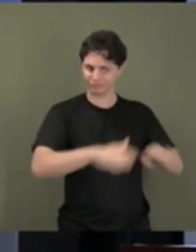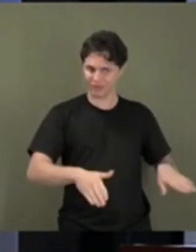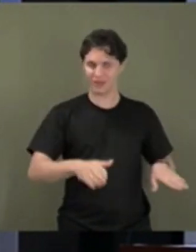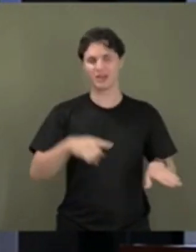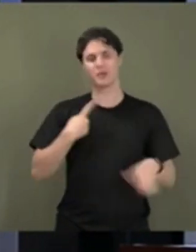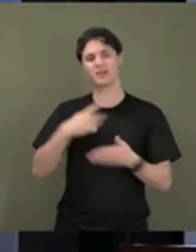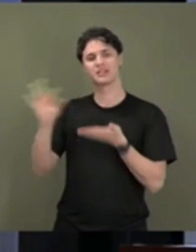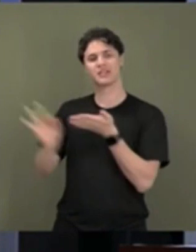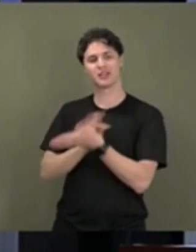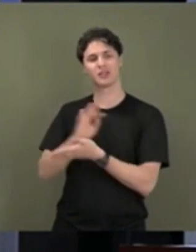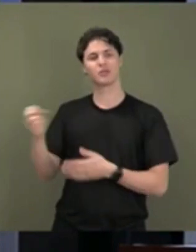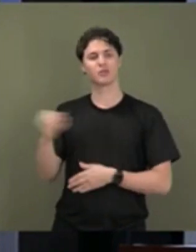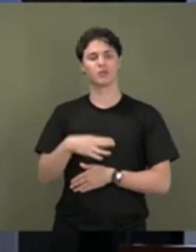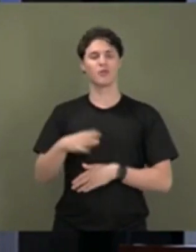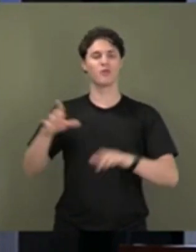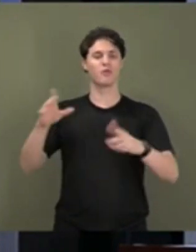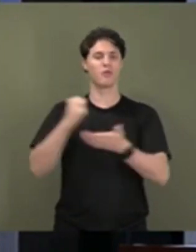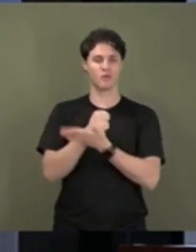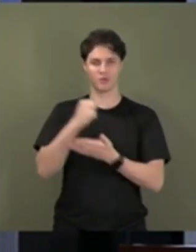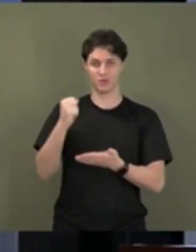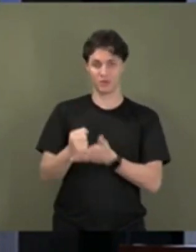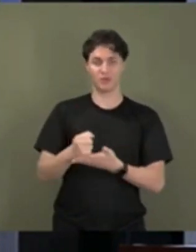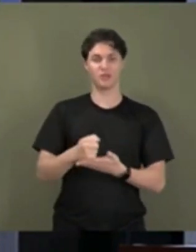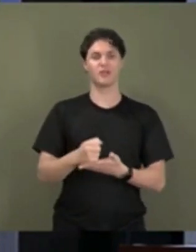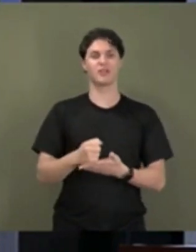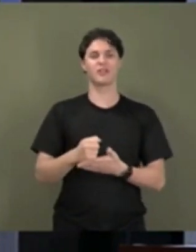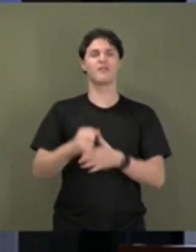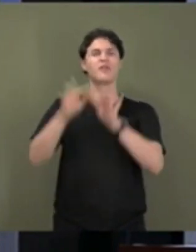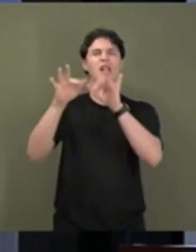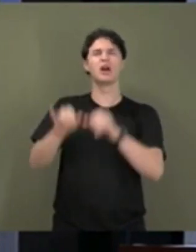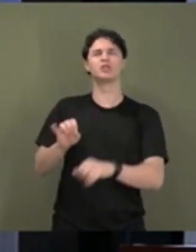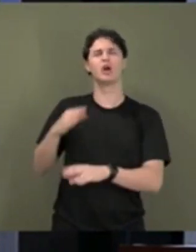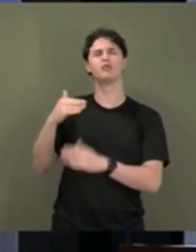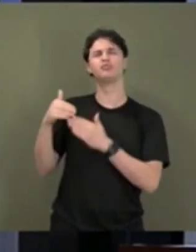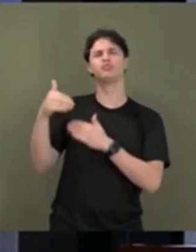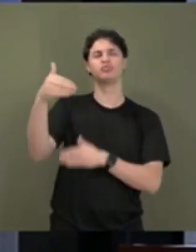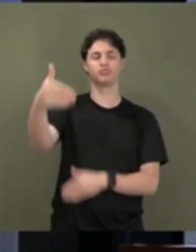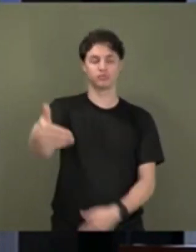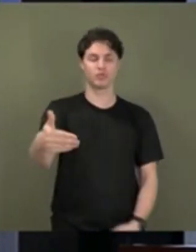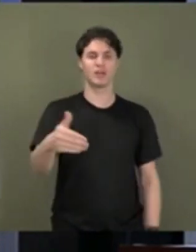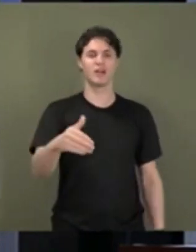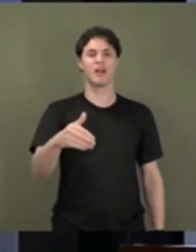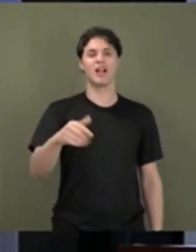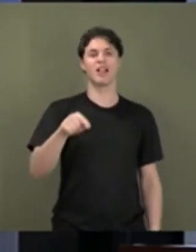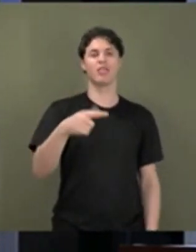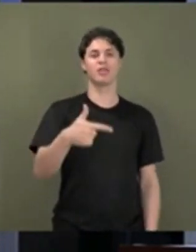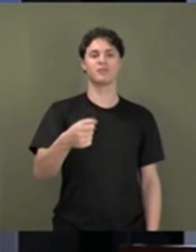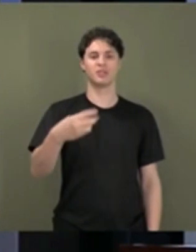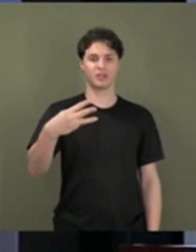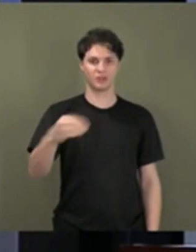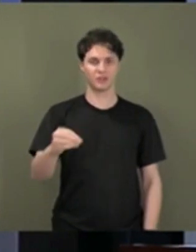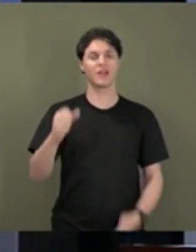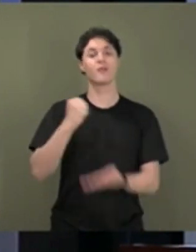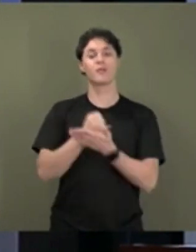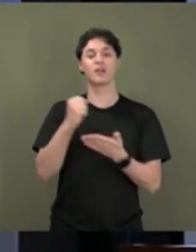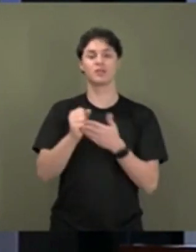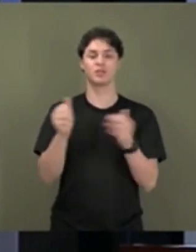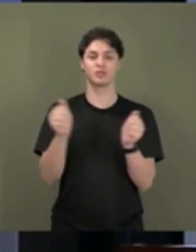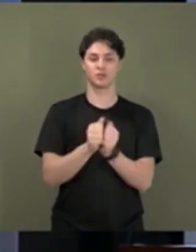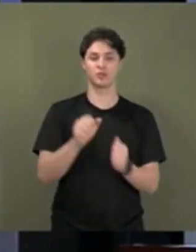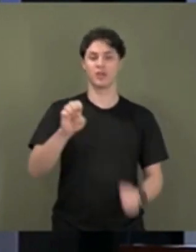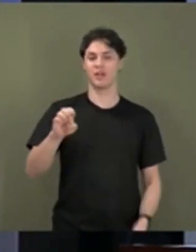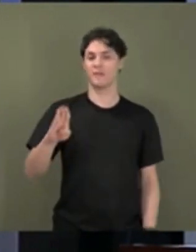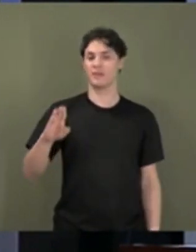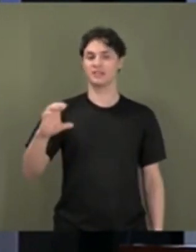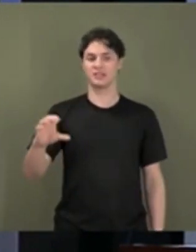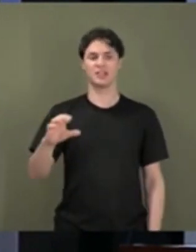contrato que expira em 2032 com a Empresa Brasil de Comunicação, Rádio Nacional e TV